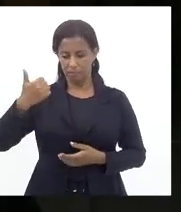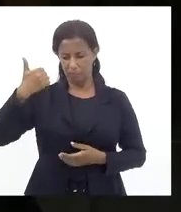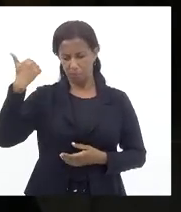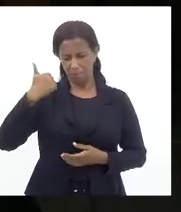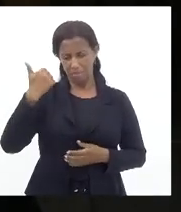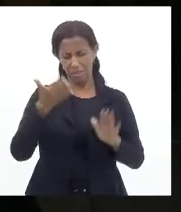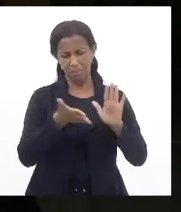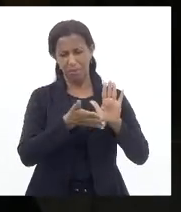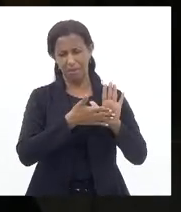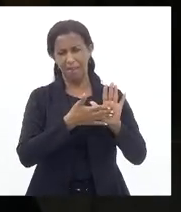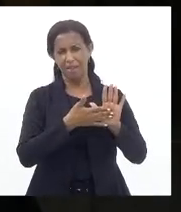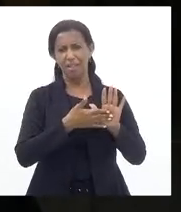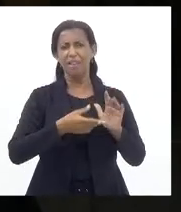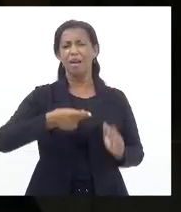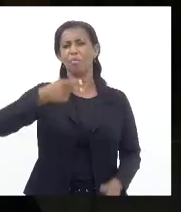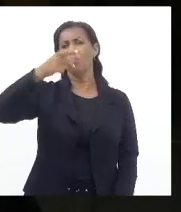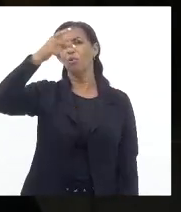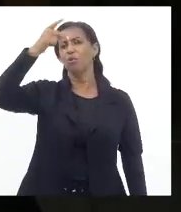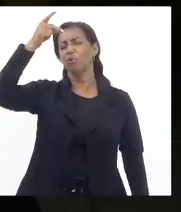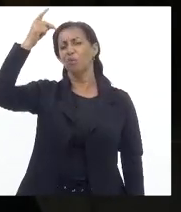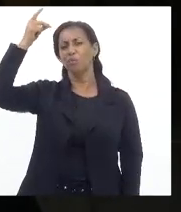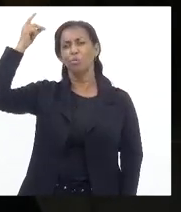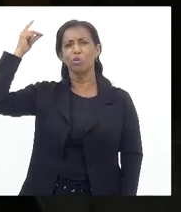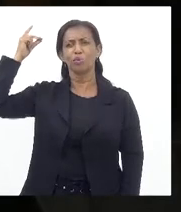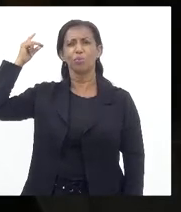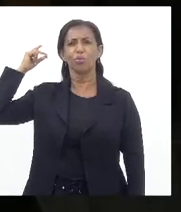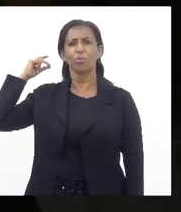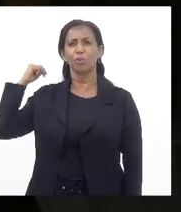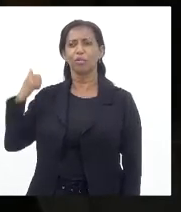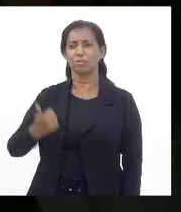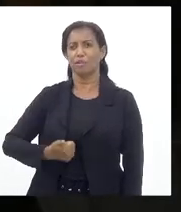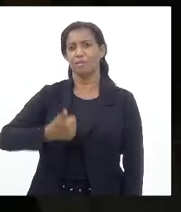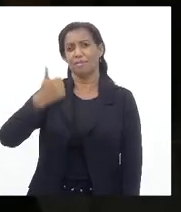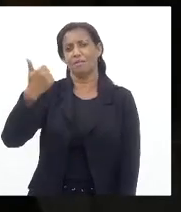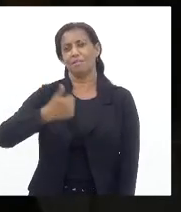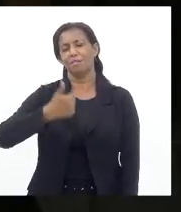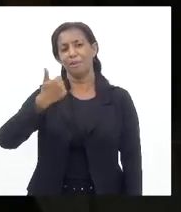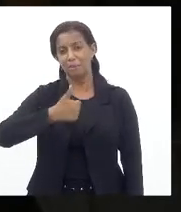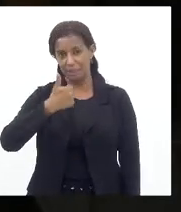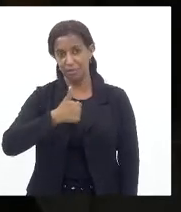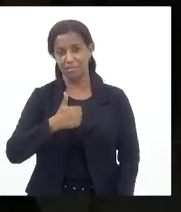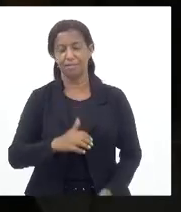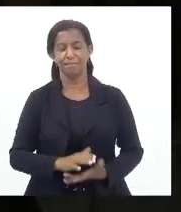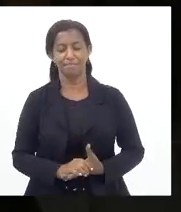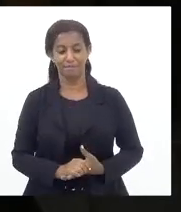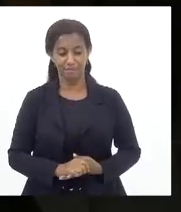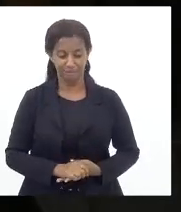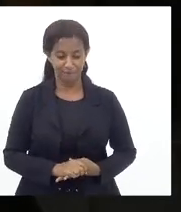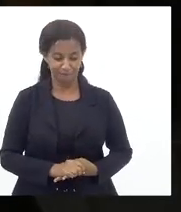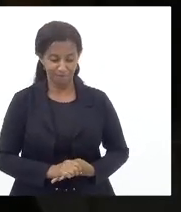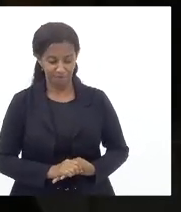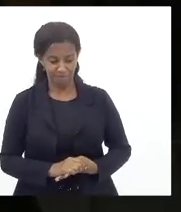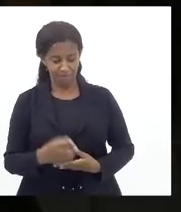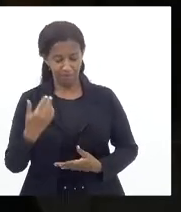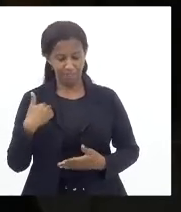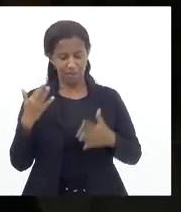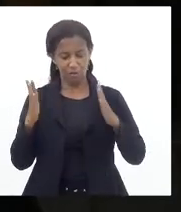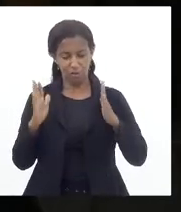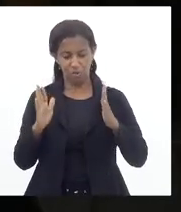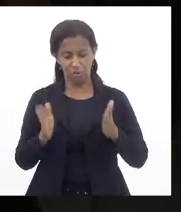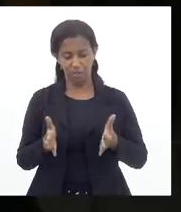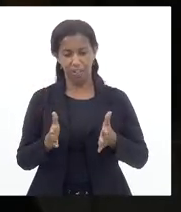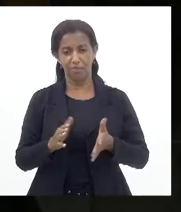mandatos Aqui nessa casa No primeiro, para ser mais preciso Eu já estava na